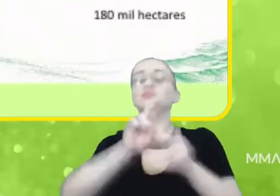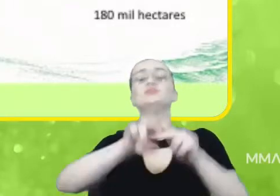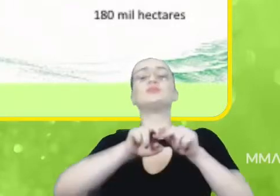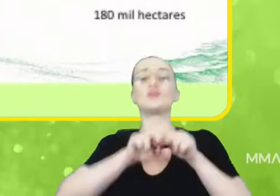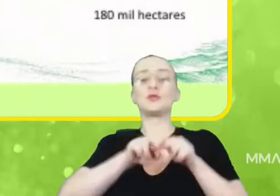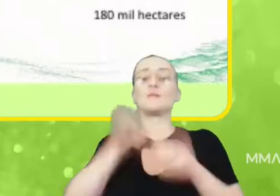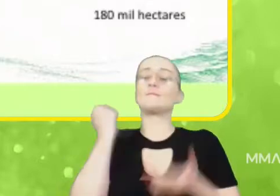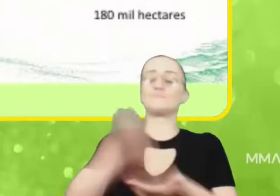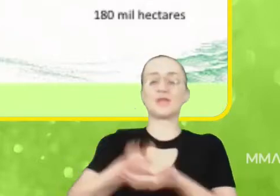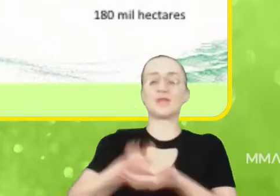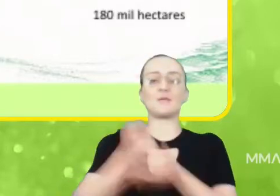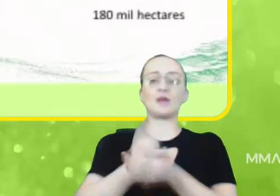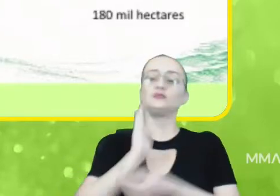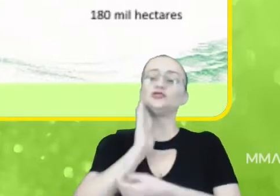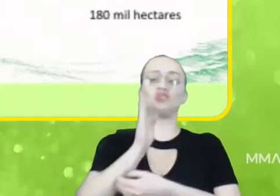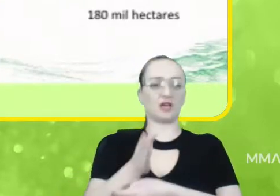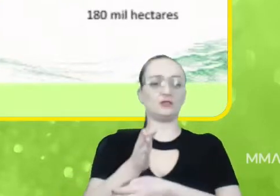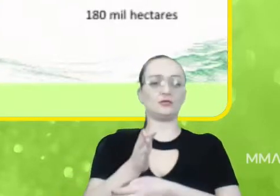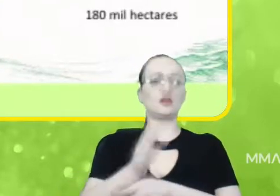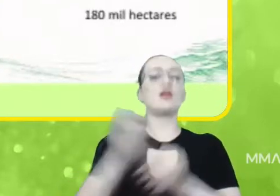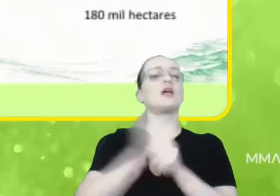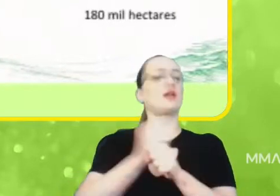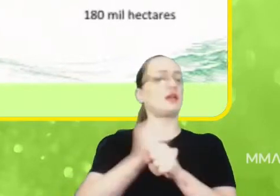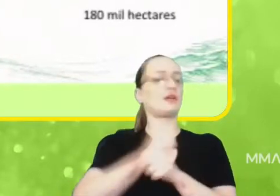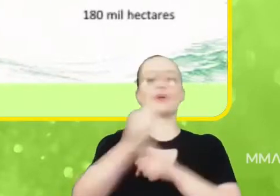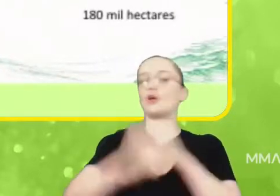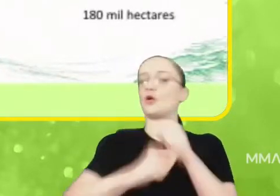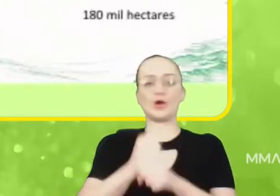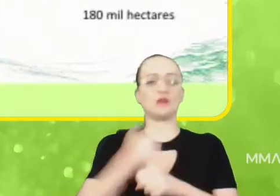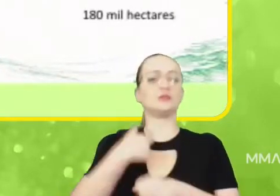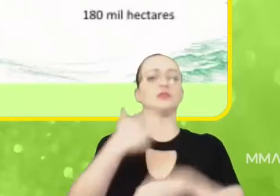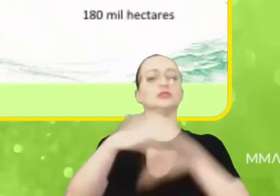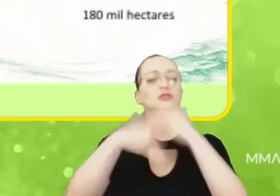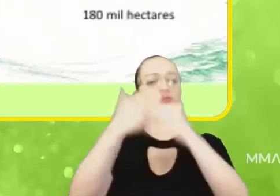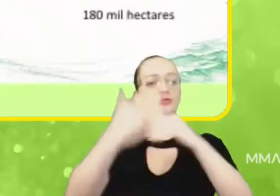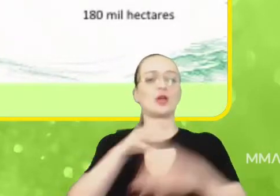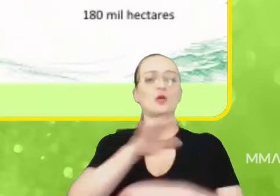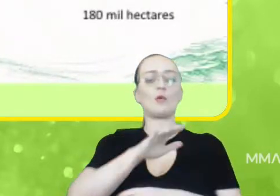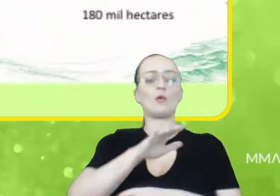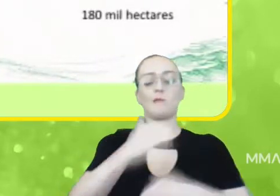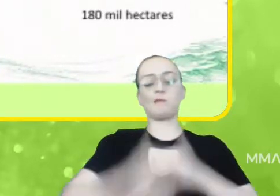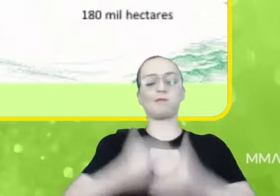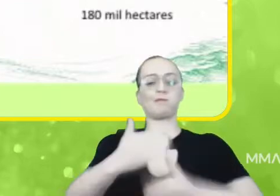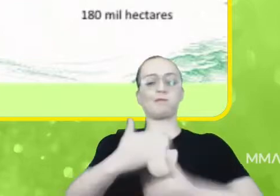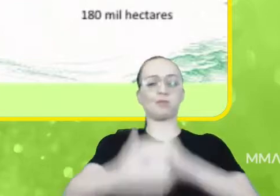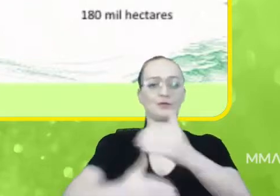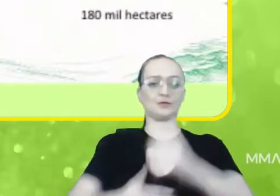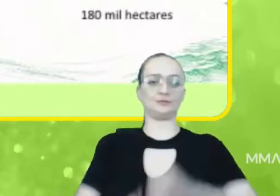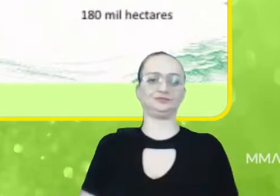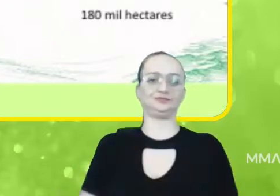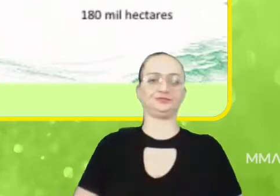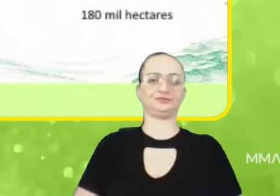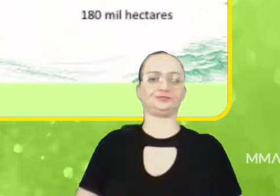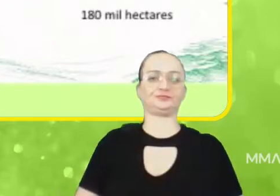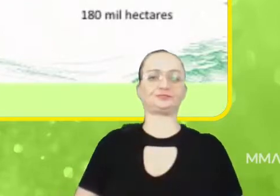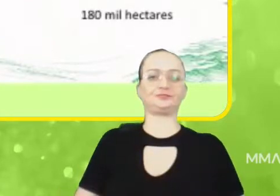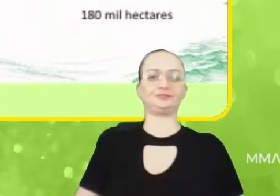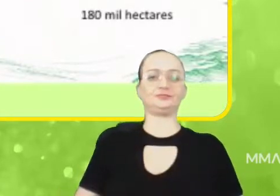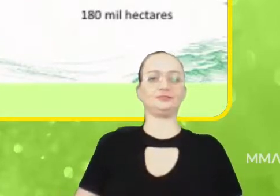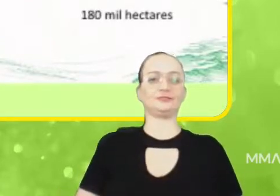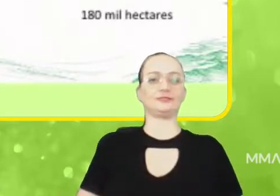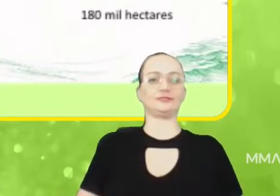pagamentos diretos e anuais para você desenvolver todo esse processo de recuperação. Ele é